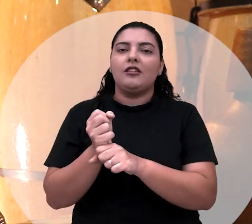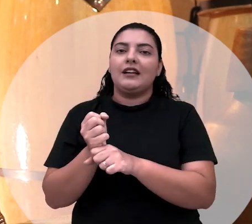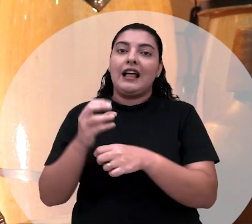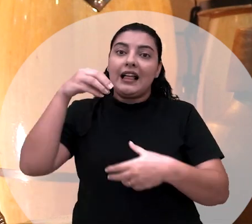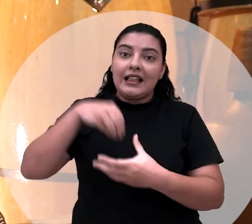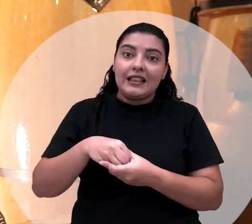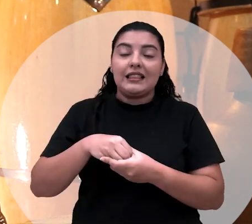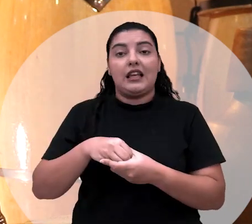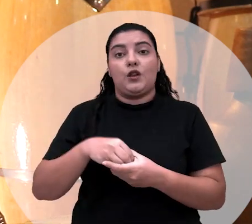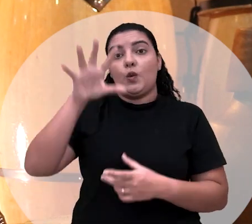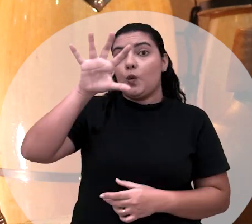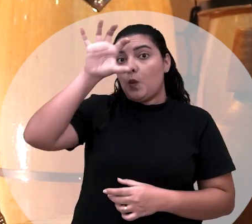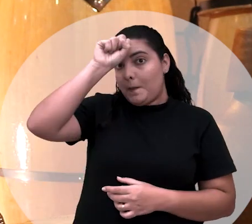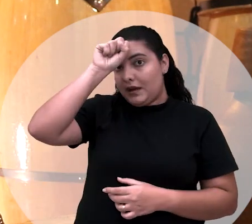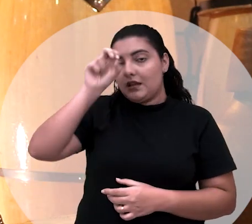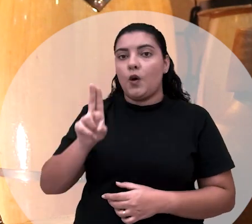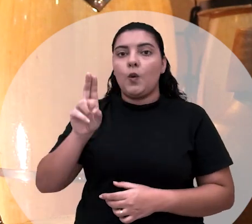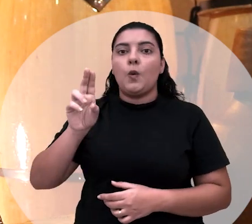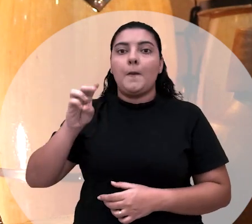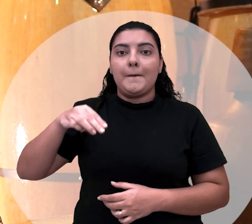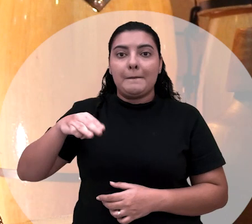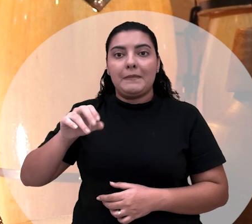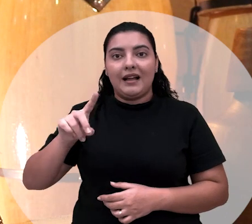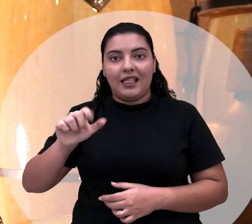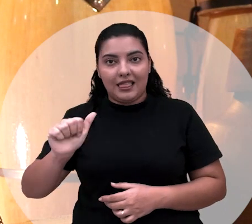do axé, dentro da Umbanda, né? Dentro da Umbanda.